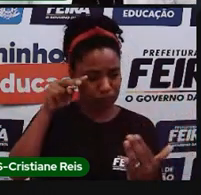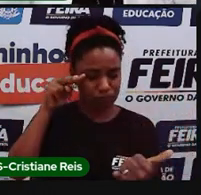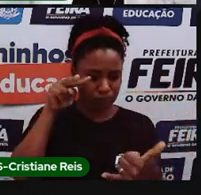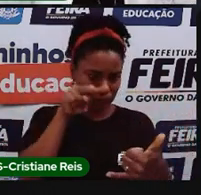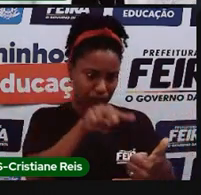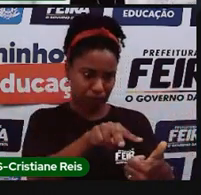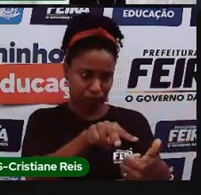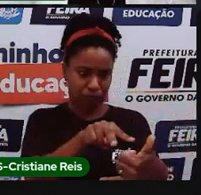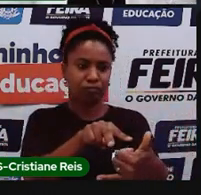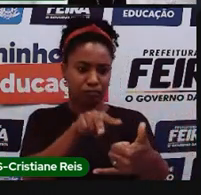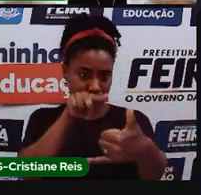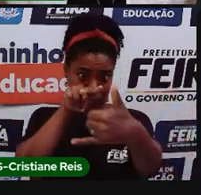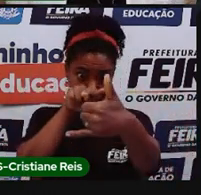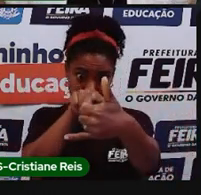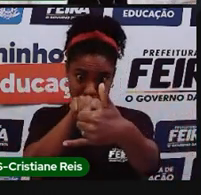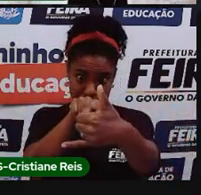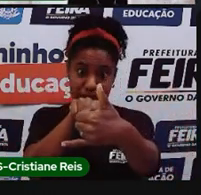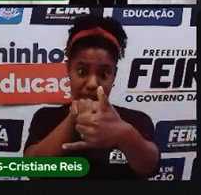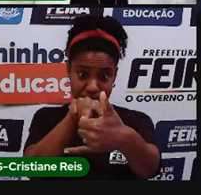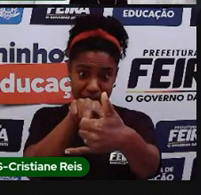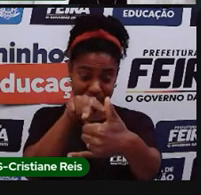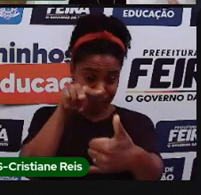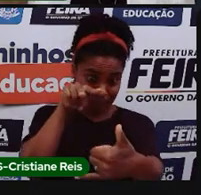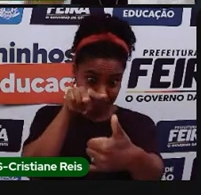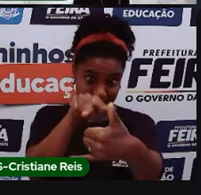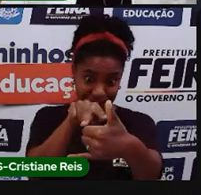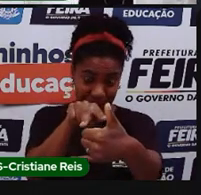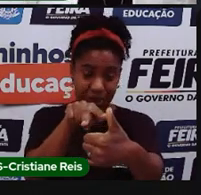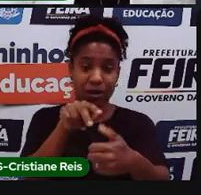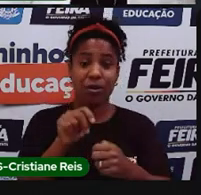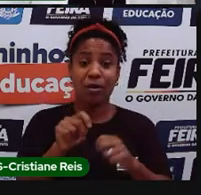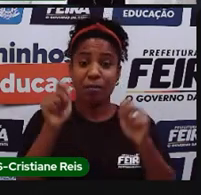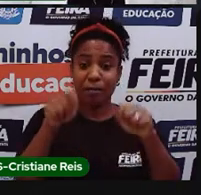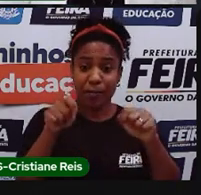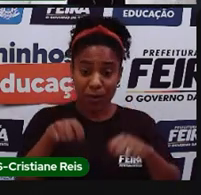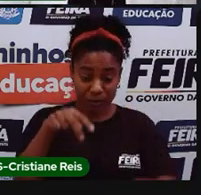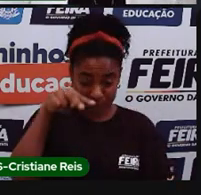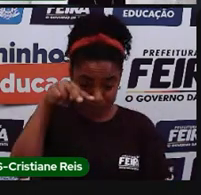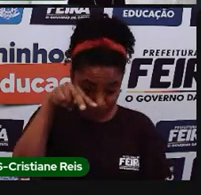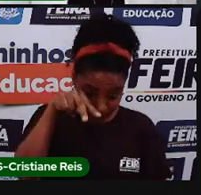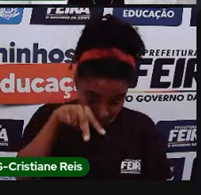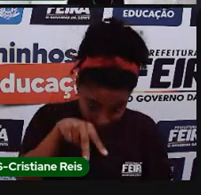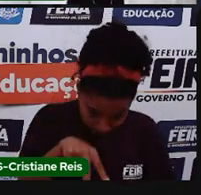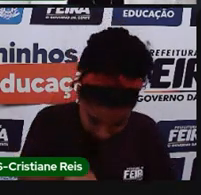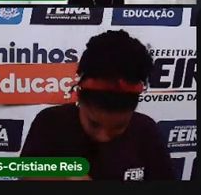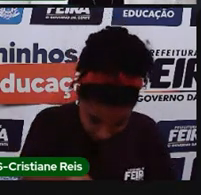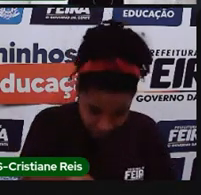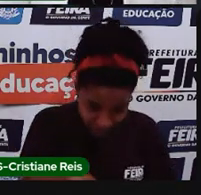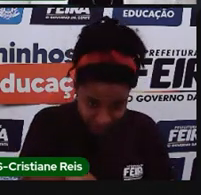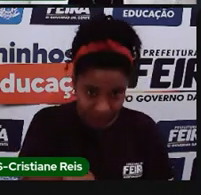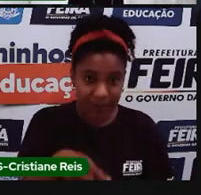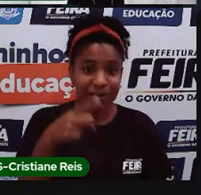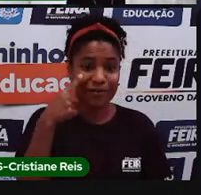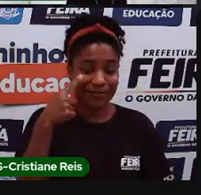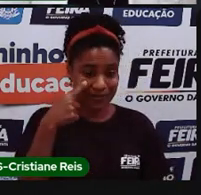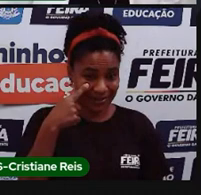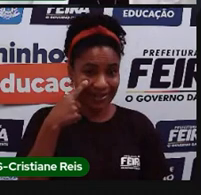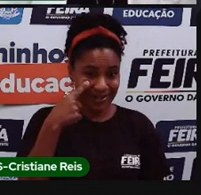de forma reta, em ângulo reto. A gente pode olhar ela de forma oblíqua, que é essa que vocês estão vendo aí, que é na diagonal.